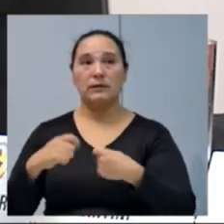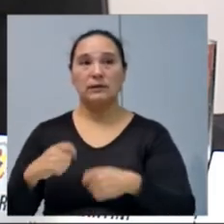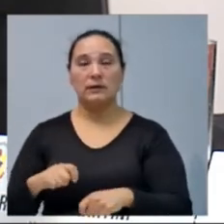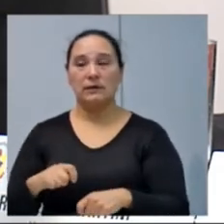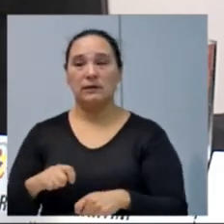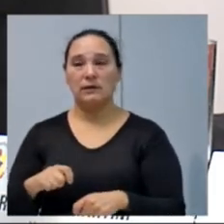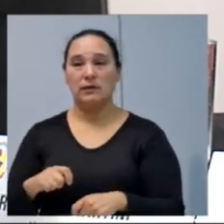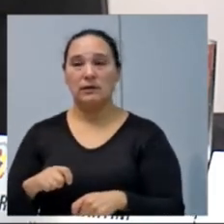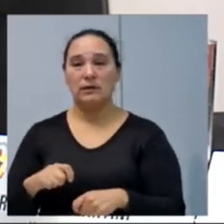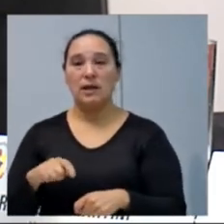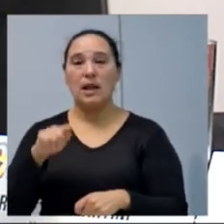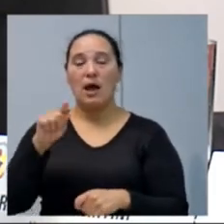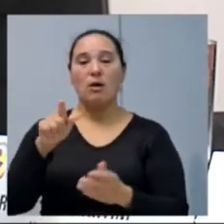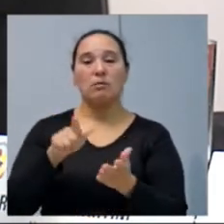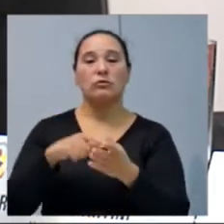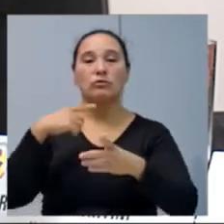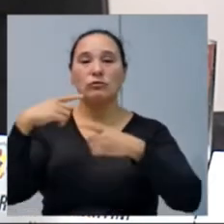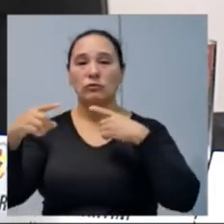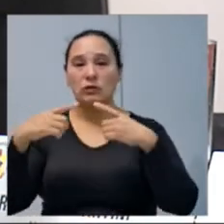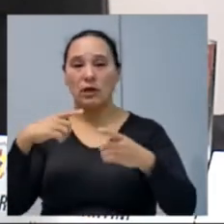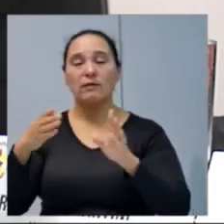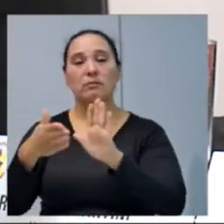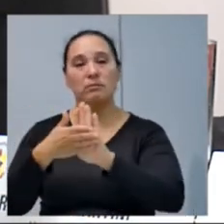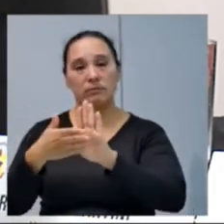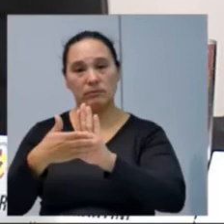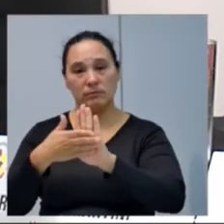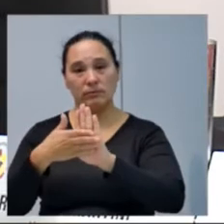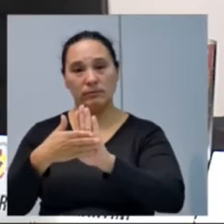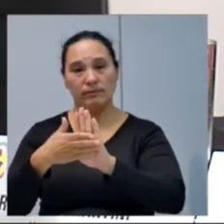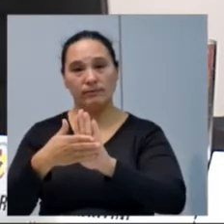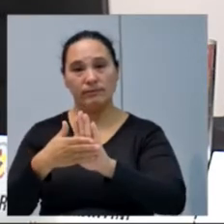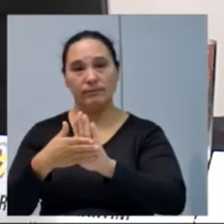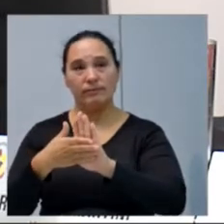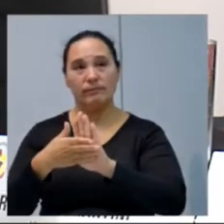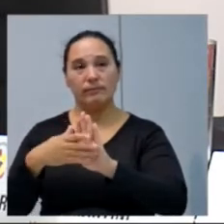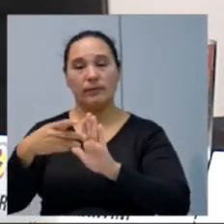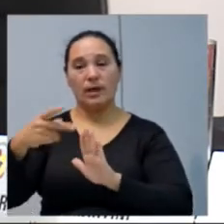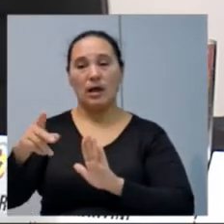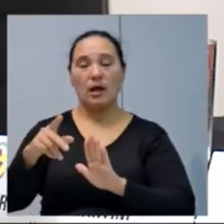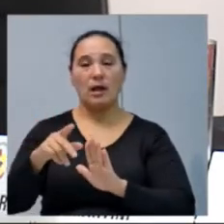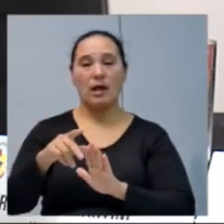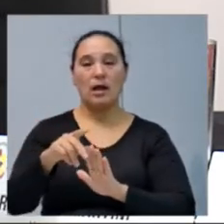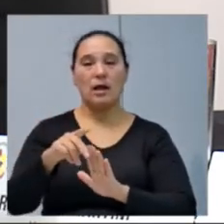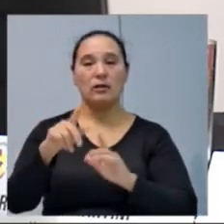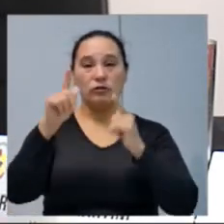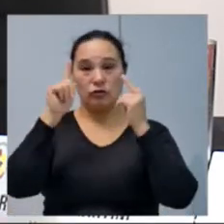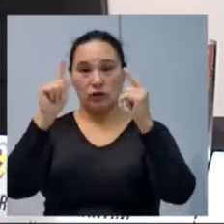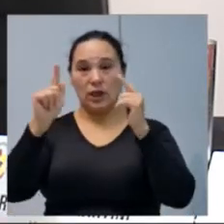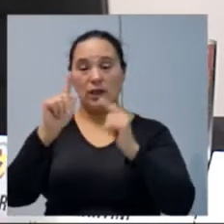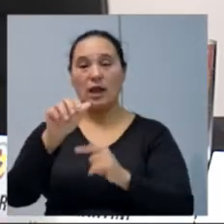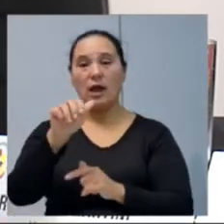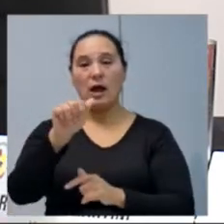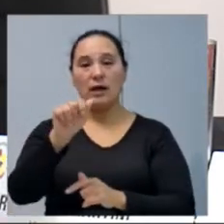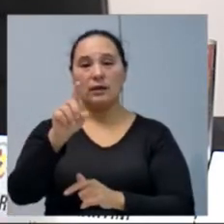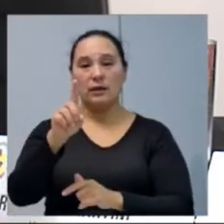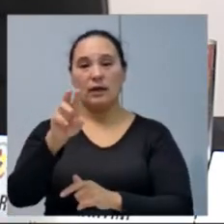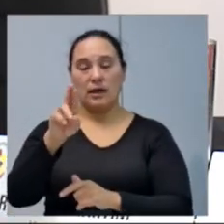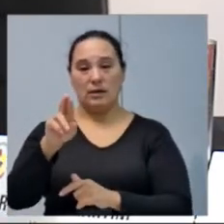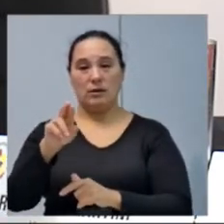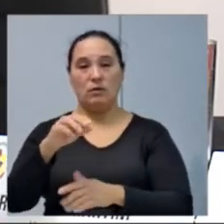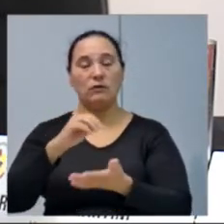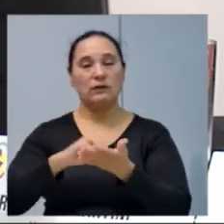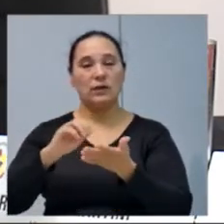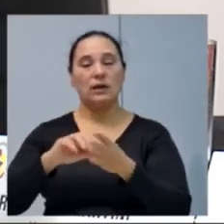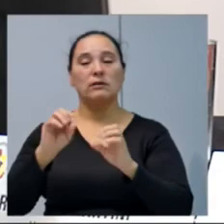encaminhada a discussão, essa proposta, para a ADER e, assim, possa encaminhar as critérias do Estado da Educação.